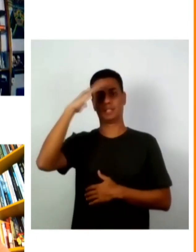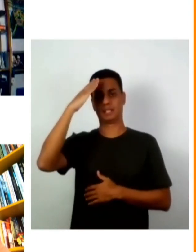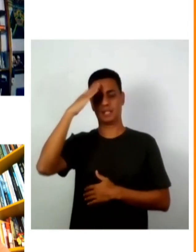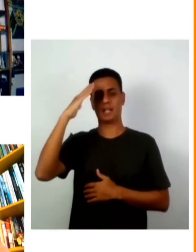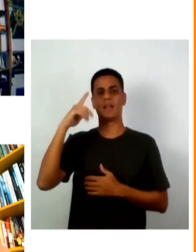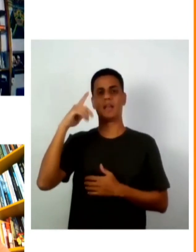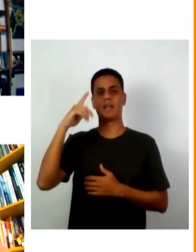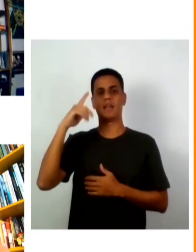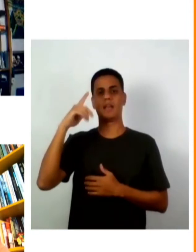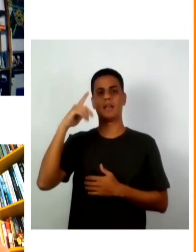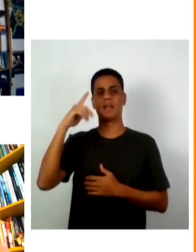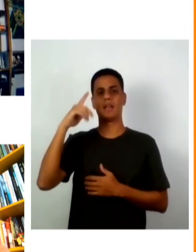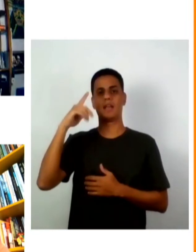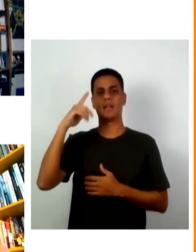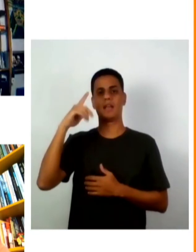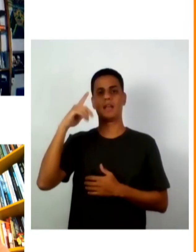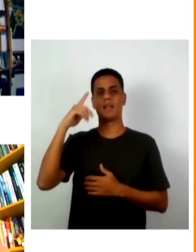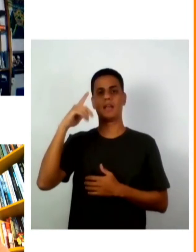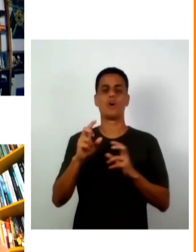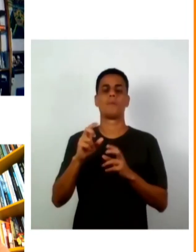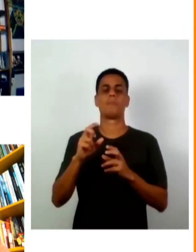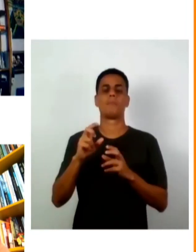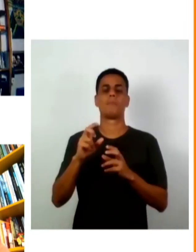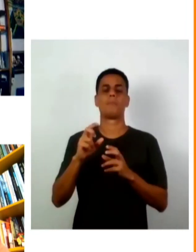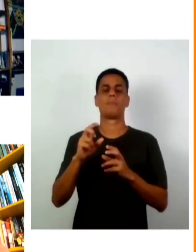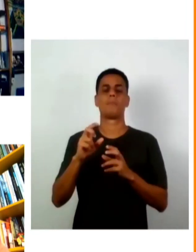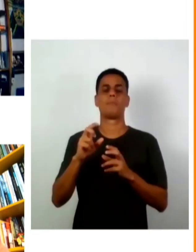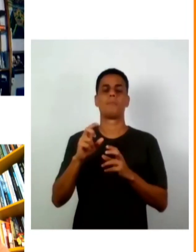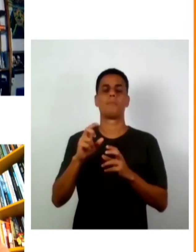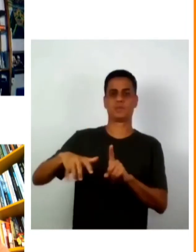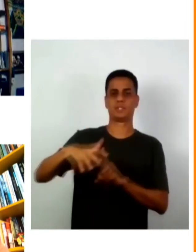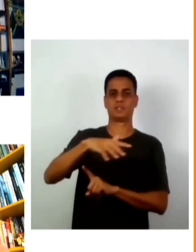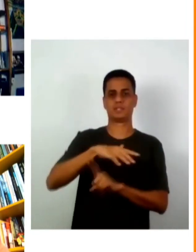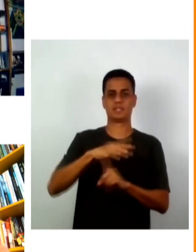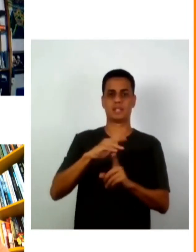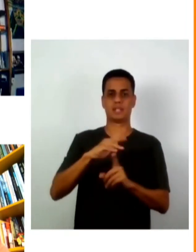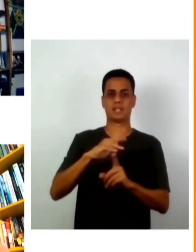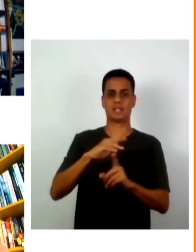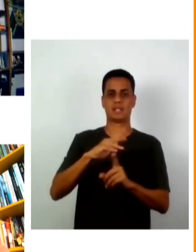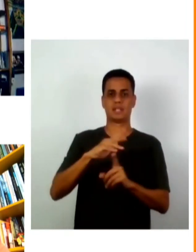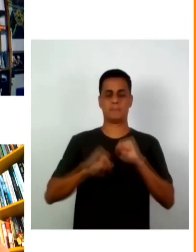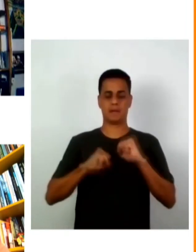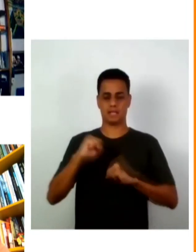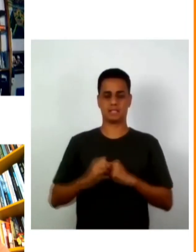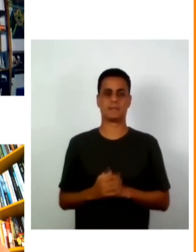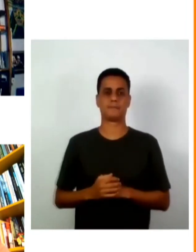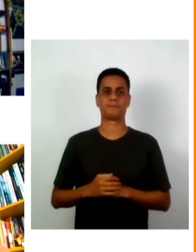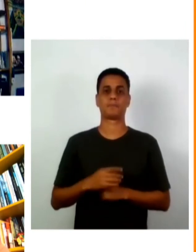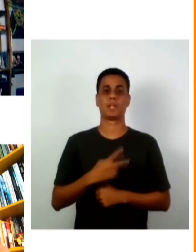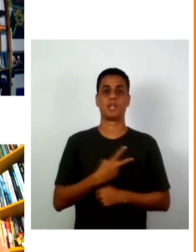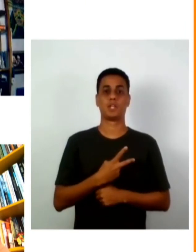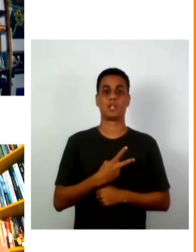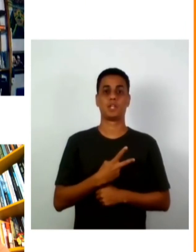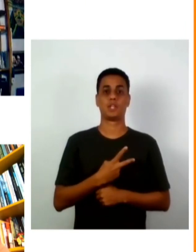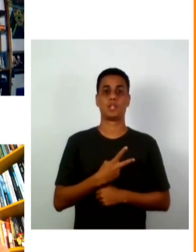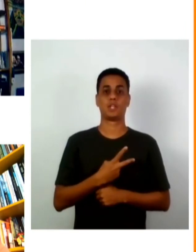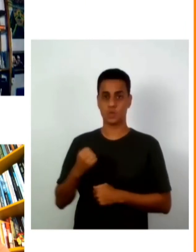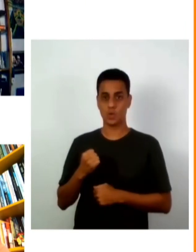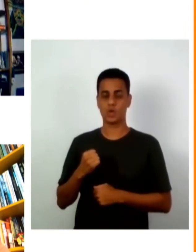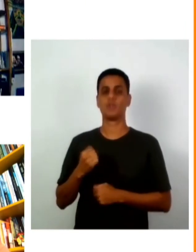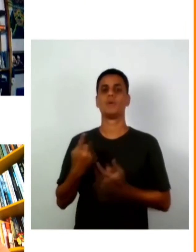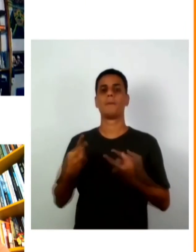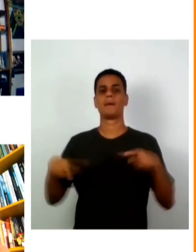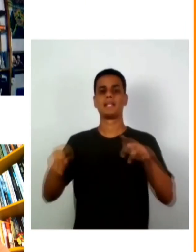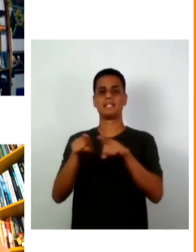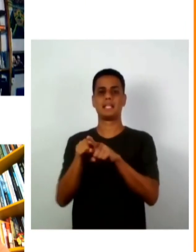social das empresas em 2018 a feira estabelece uma parceria com o conselho britânico e a gente constrói uma